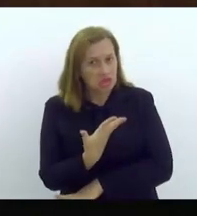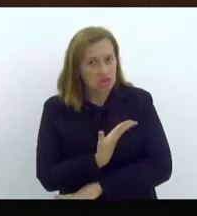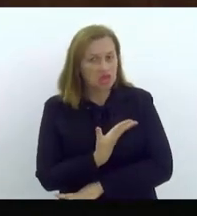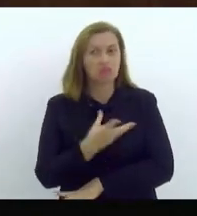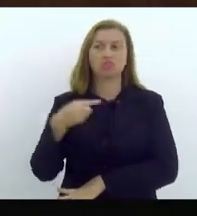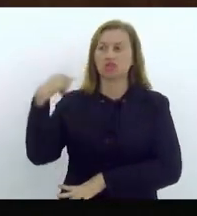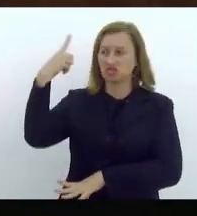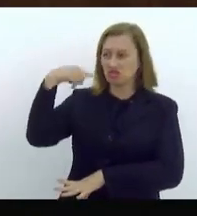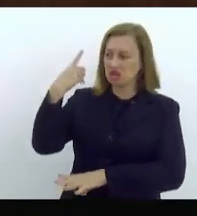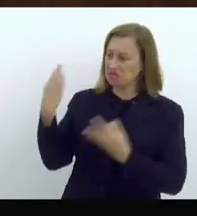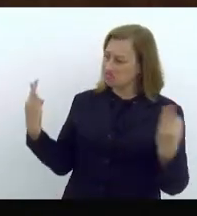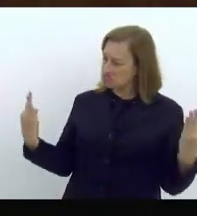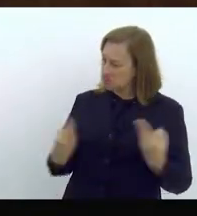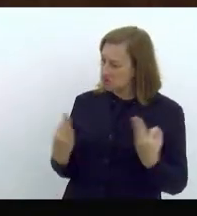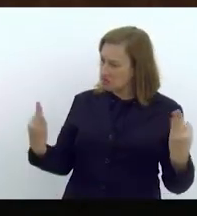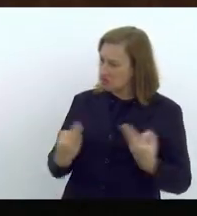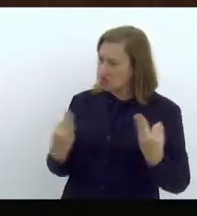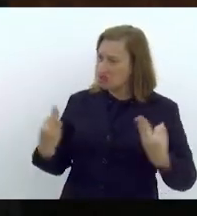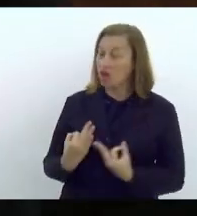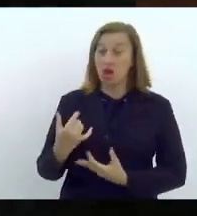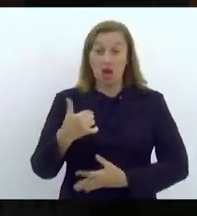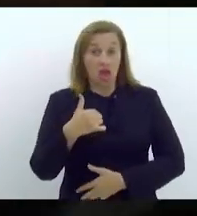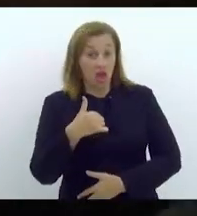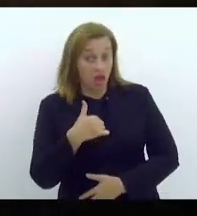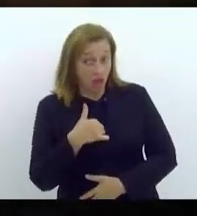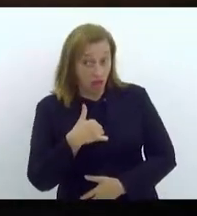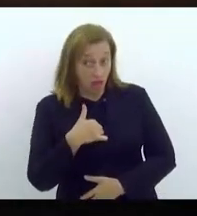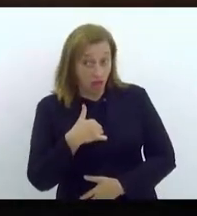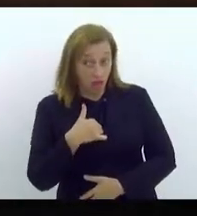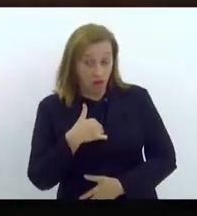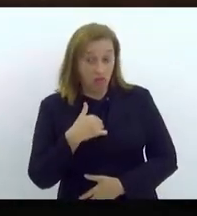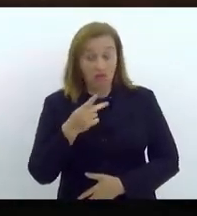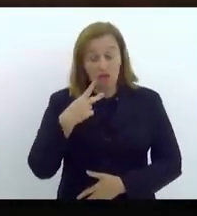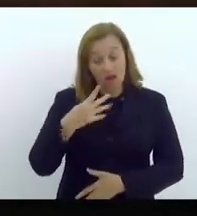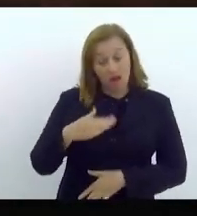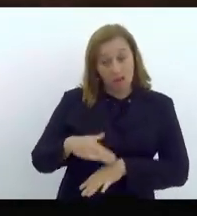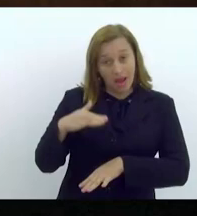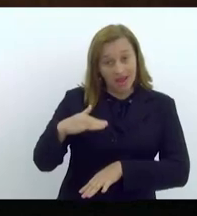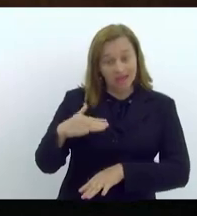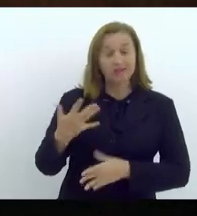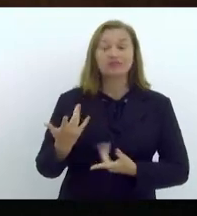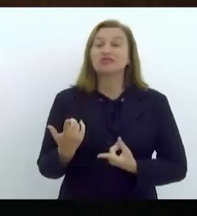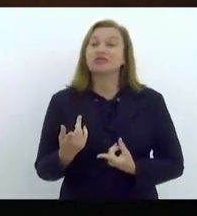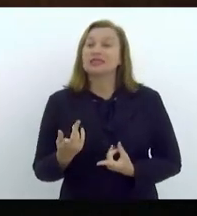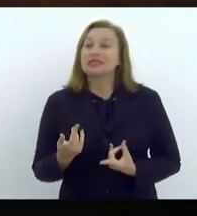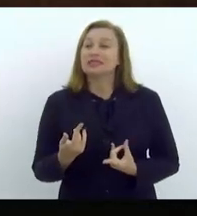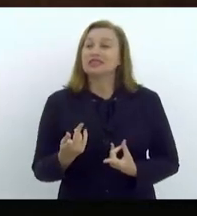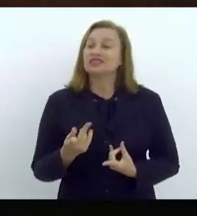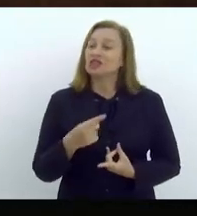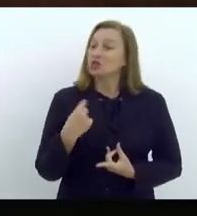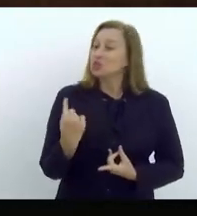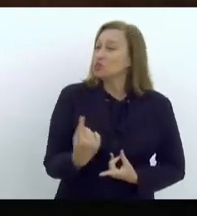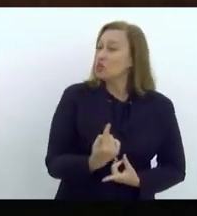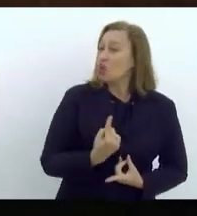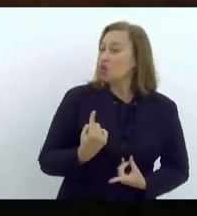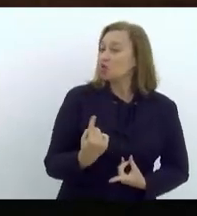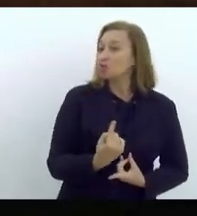advogado. E eu vou incendiar um pouquinho isso, dizendo que o nosso